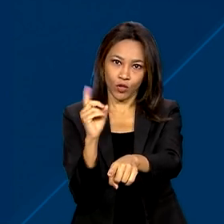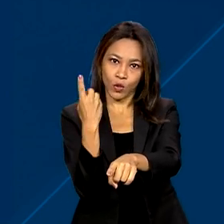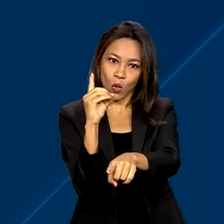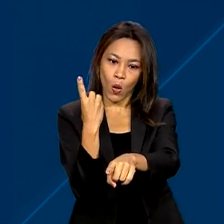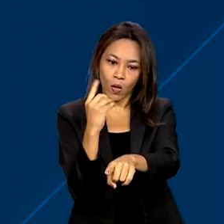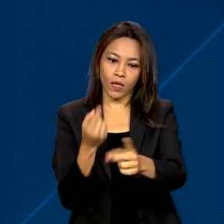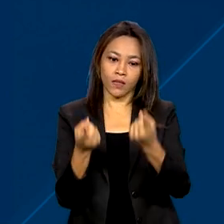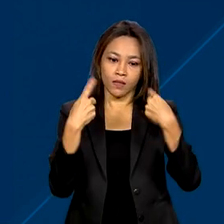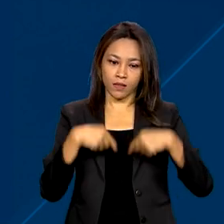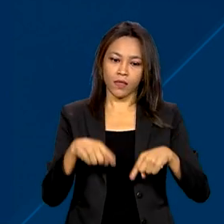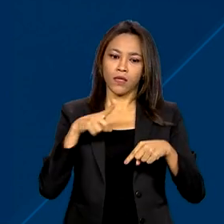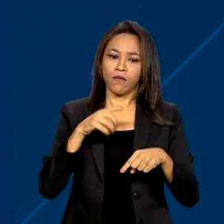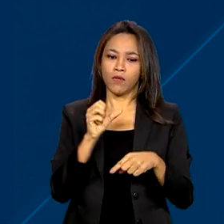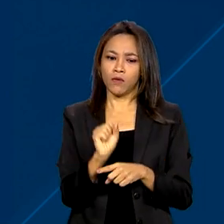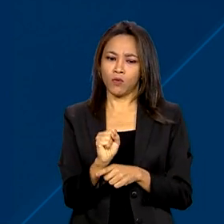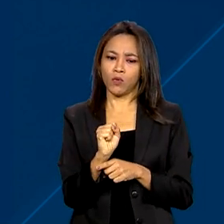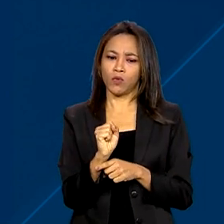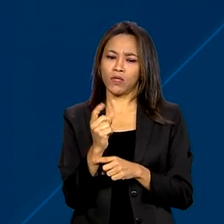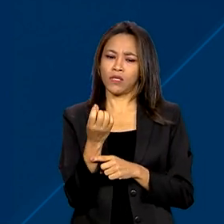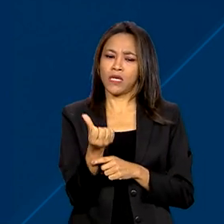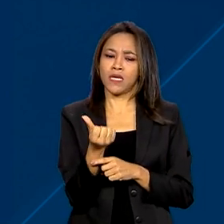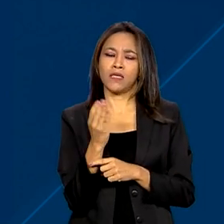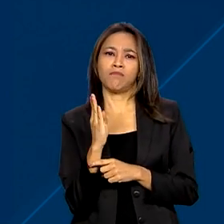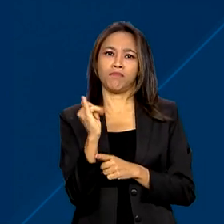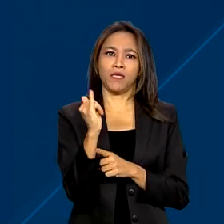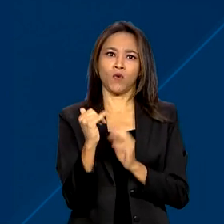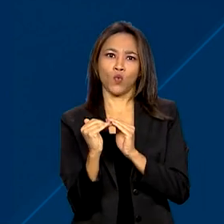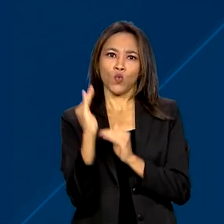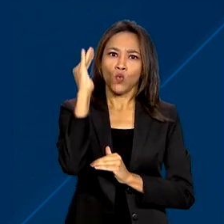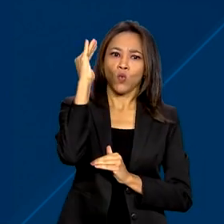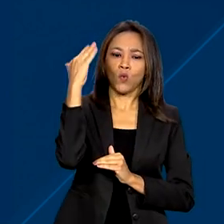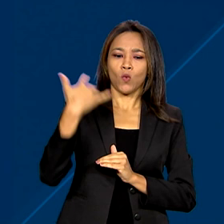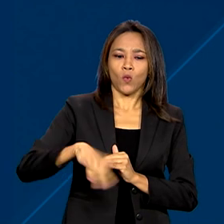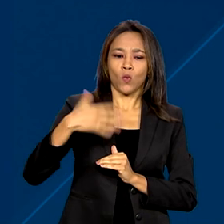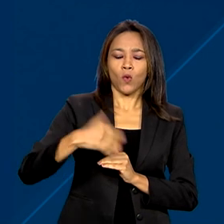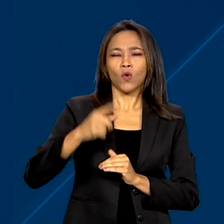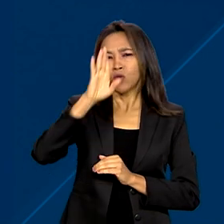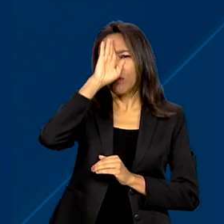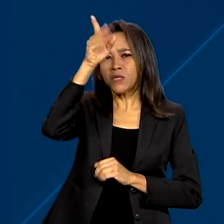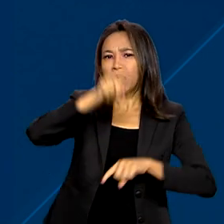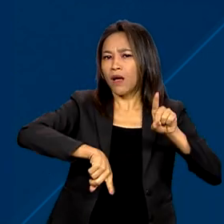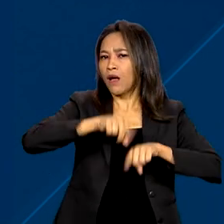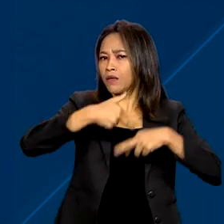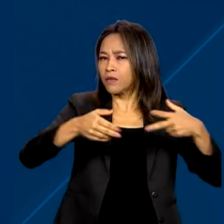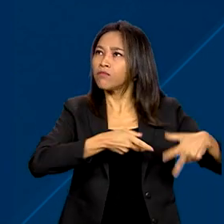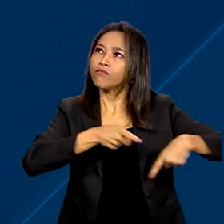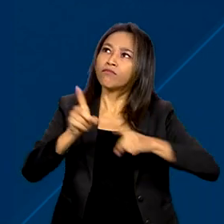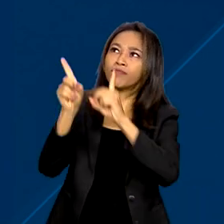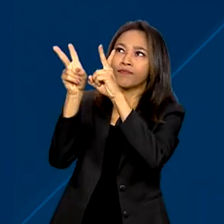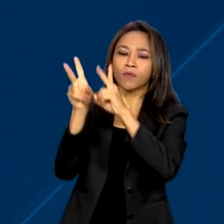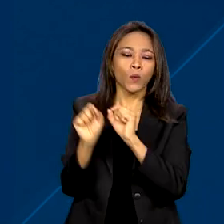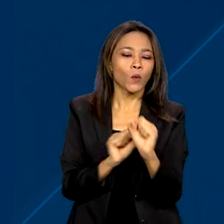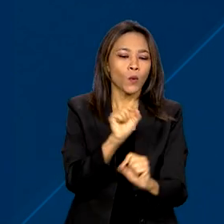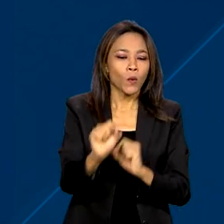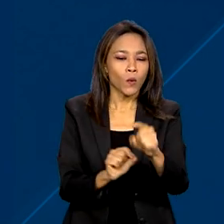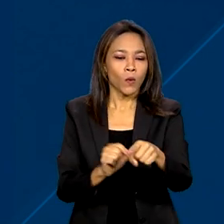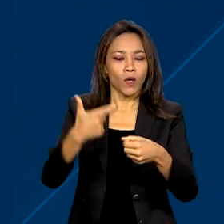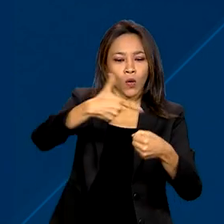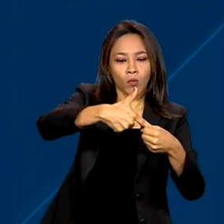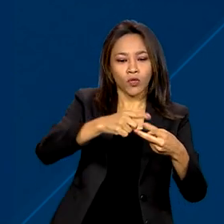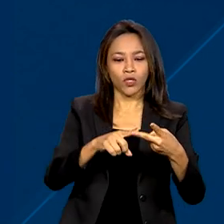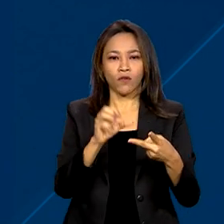superávit brasileiro de 6 bilhões de dólares. Entre os principais produtos exportados para a Espanha estão combustíveis,